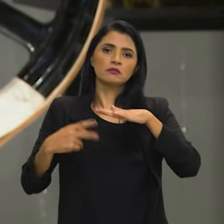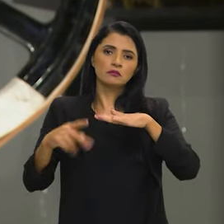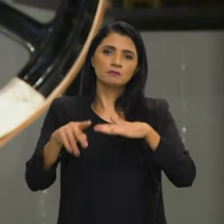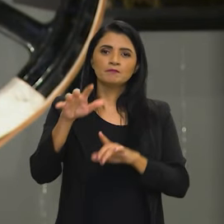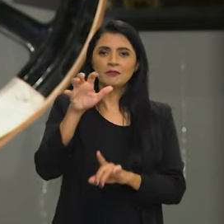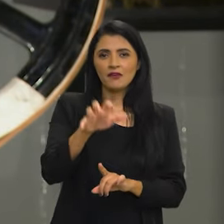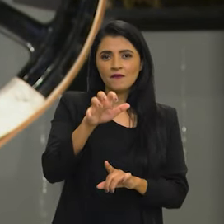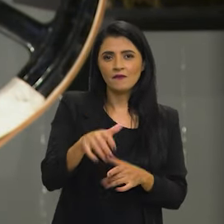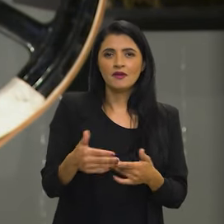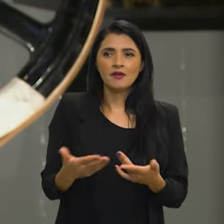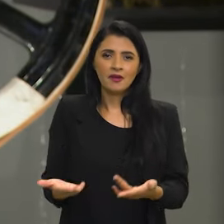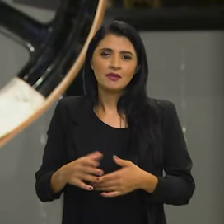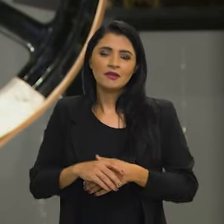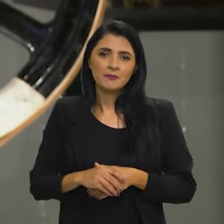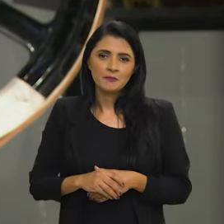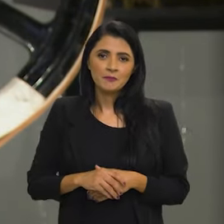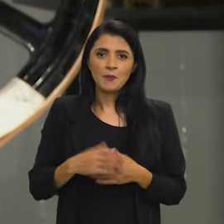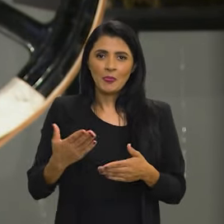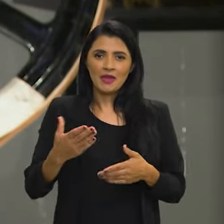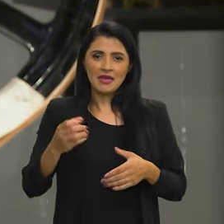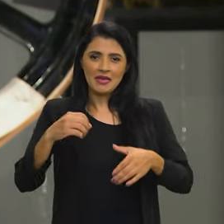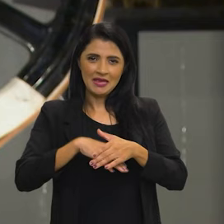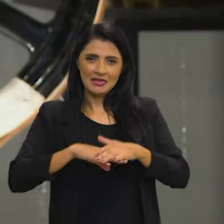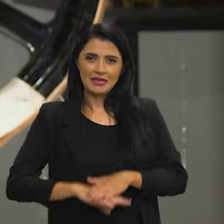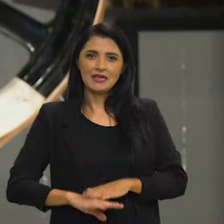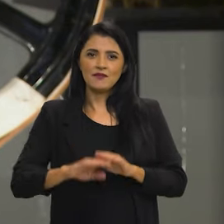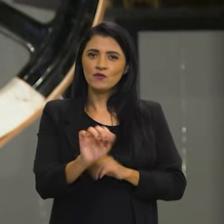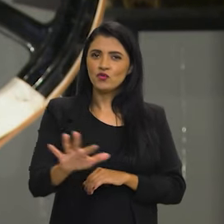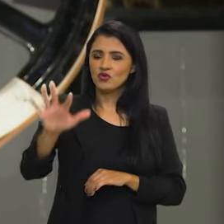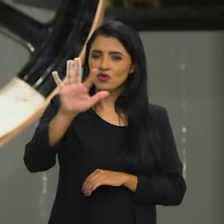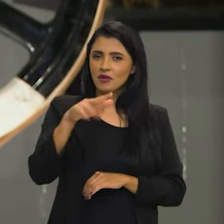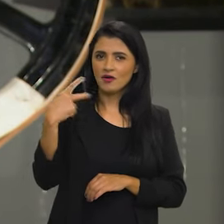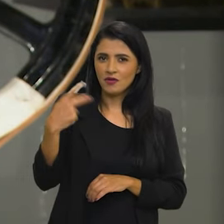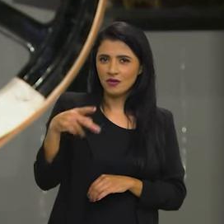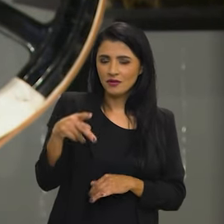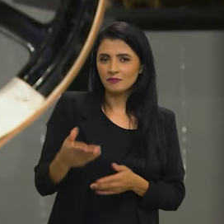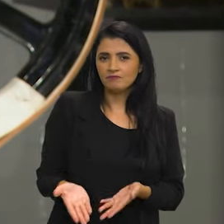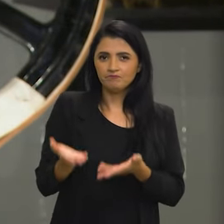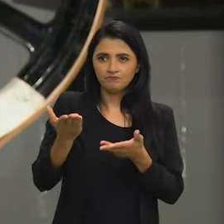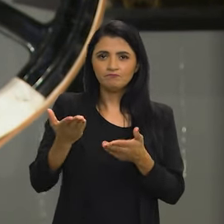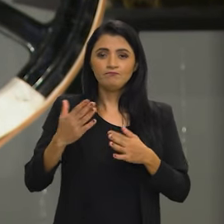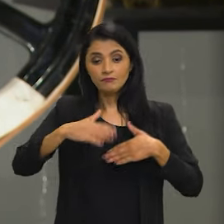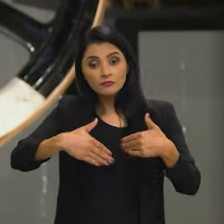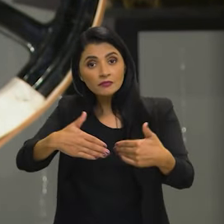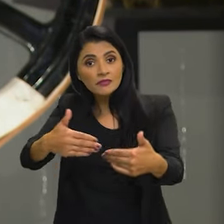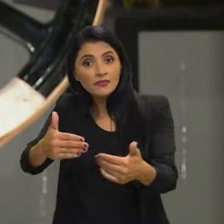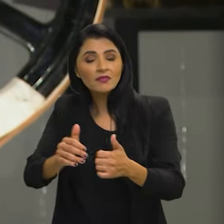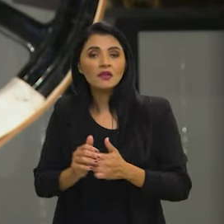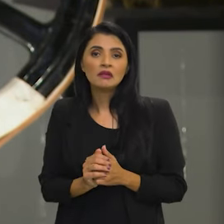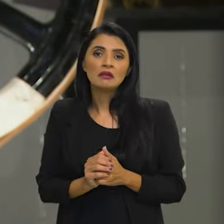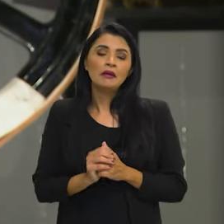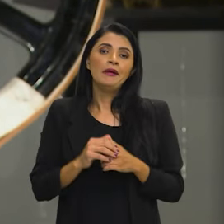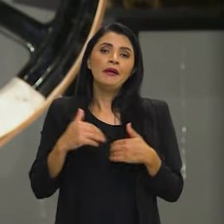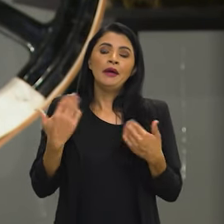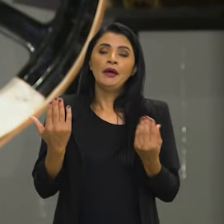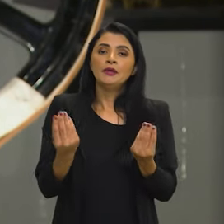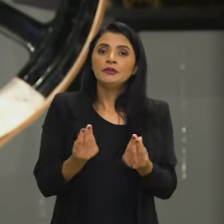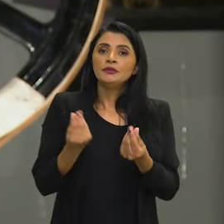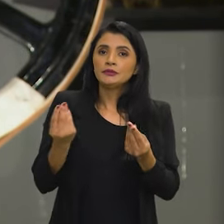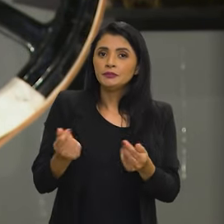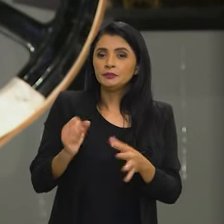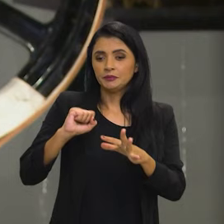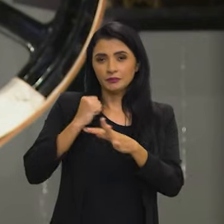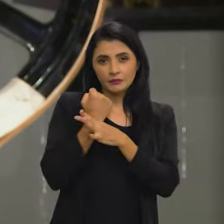que afetam as experiências dos arquivos em geral, esse processo de